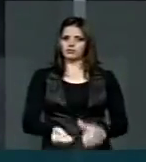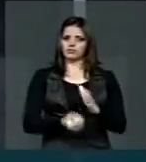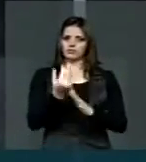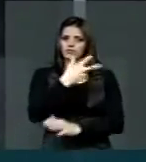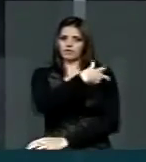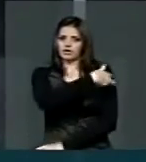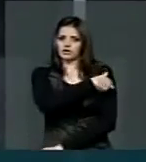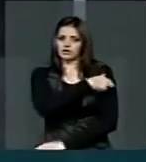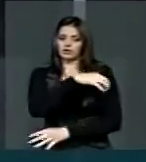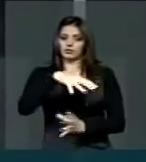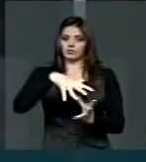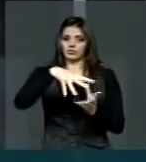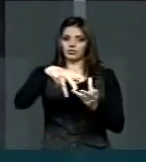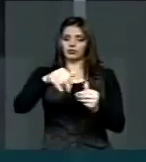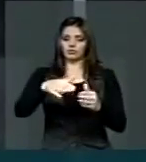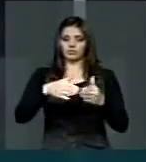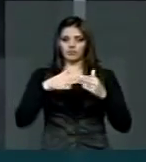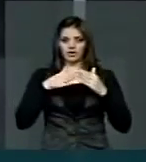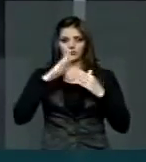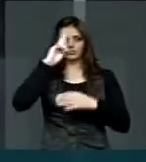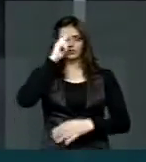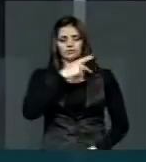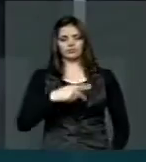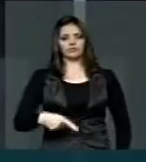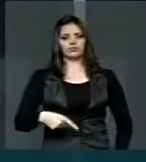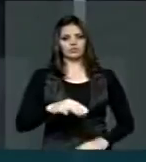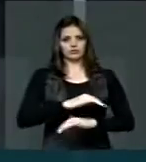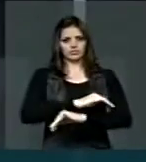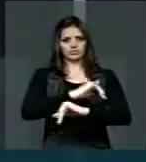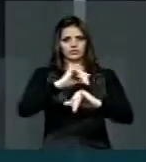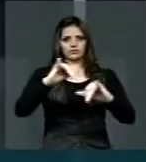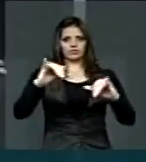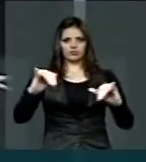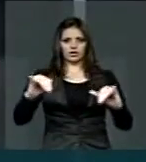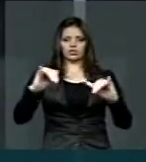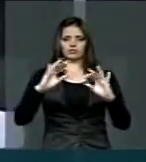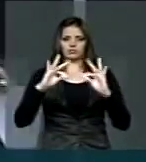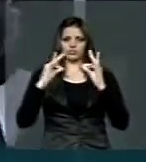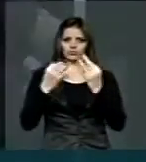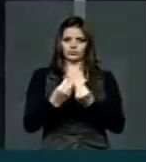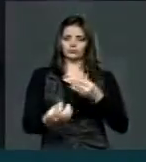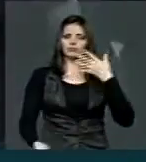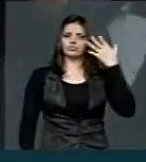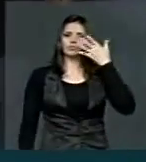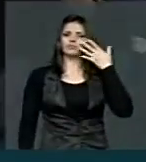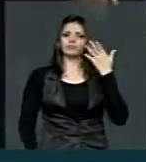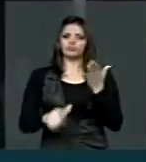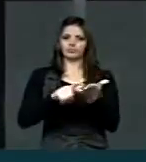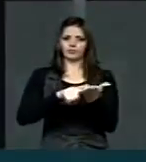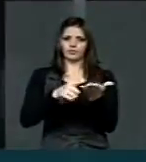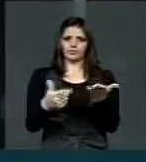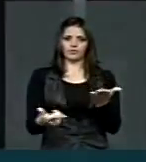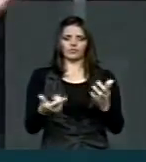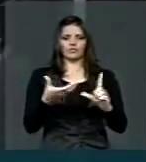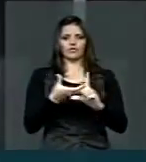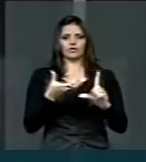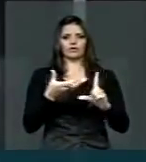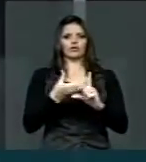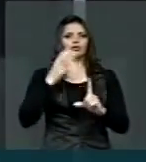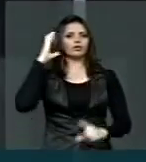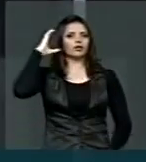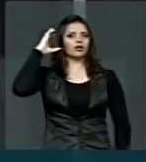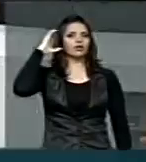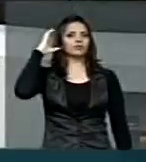Eu peço na íntegra, senhor presidente, e também o meu discurso e peço divulgação na...